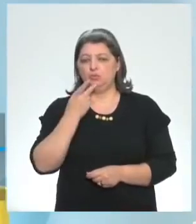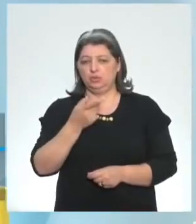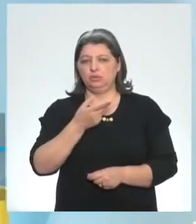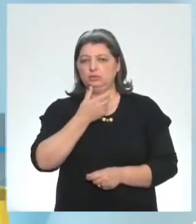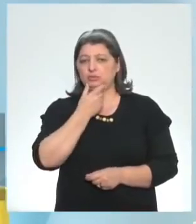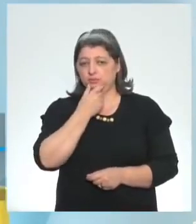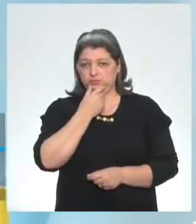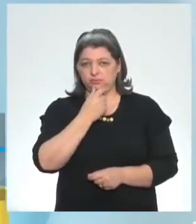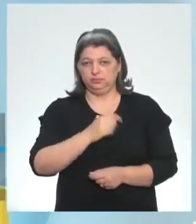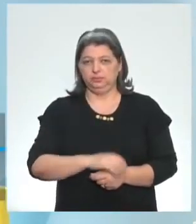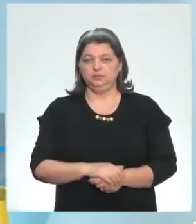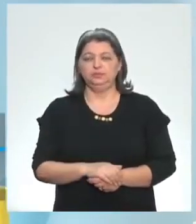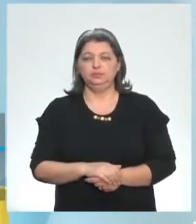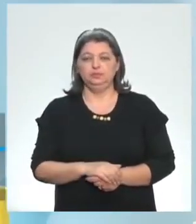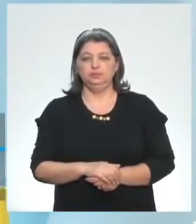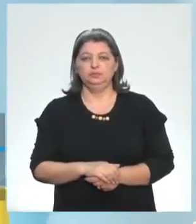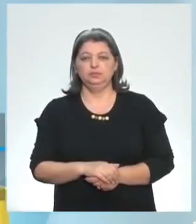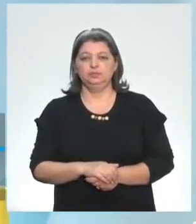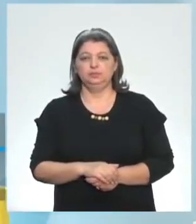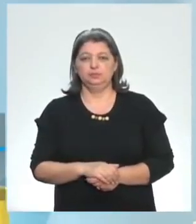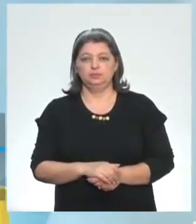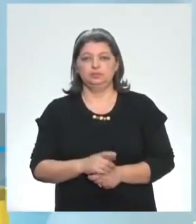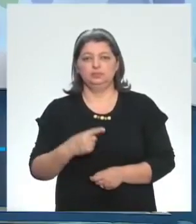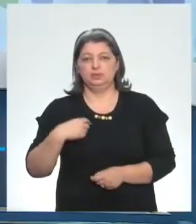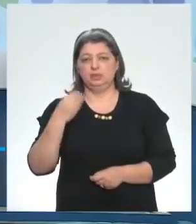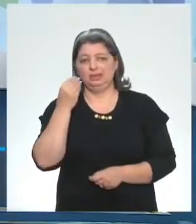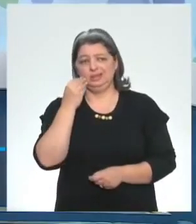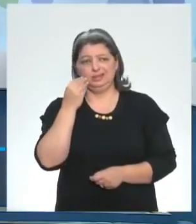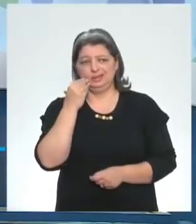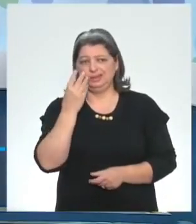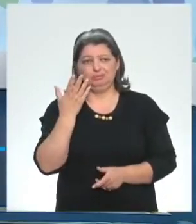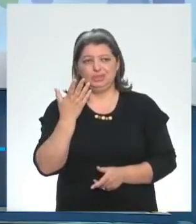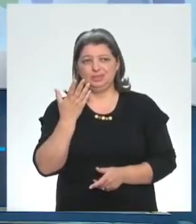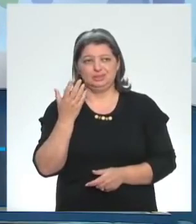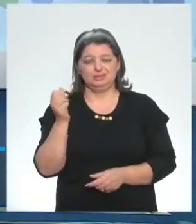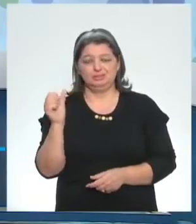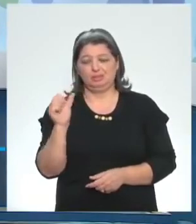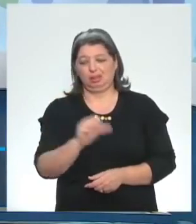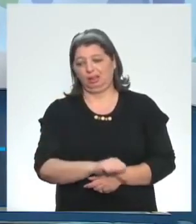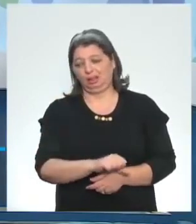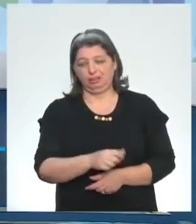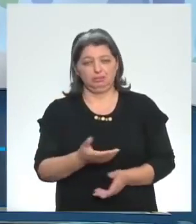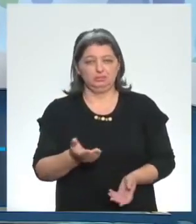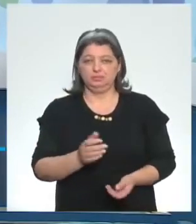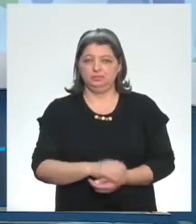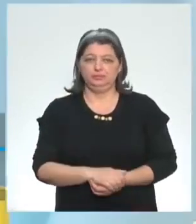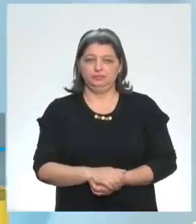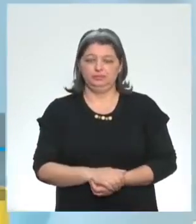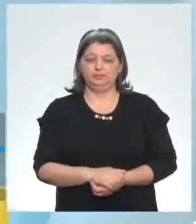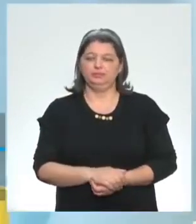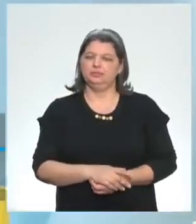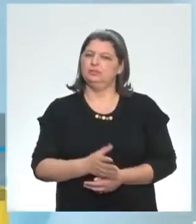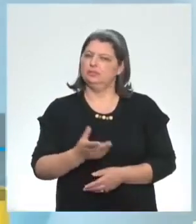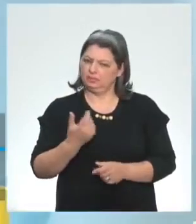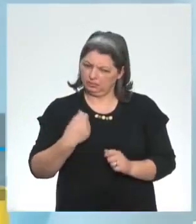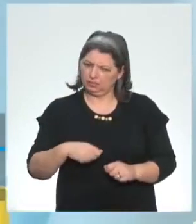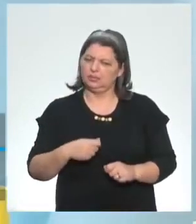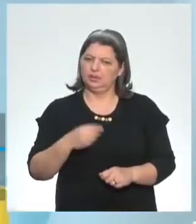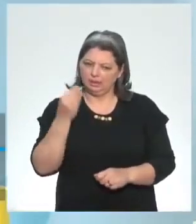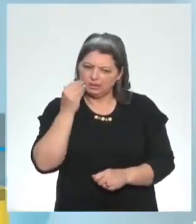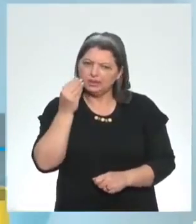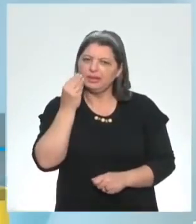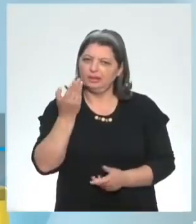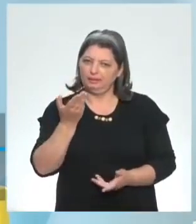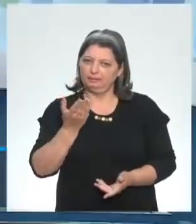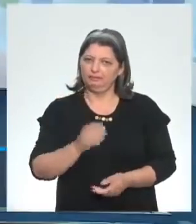but I failed miserably. Eu tentei, mas eu fracassei miseravelmente. Ô, Gabriel, não desiste não, vai tentando. Tudo bem?